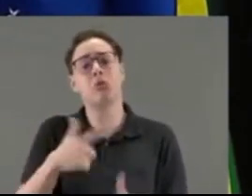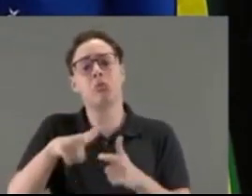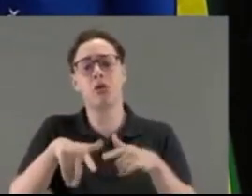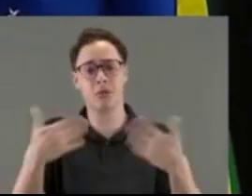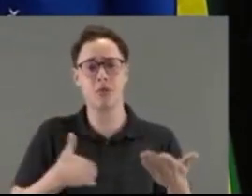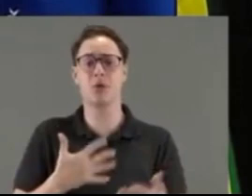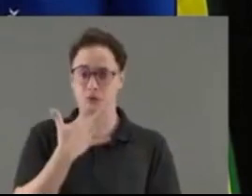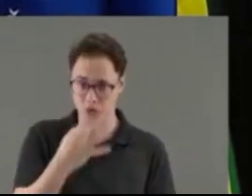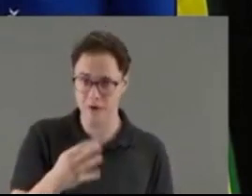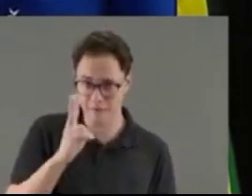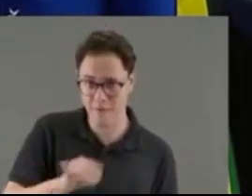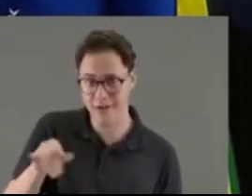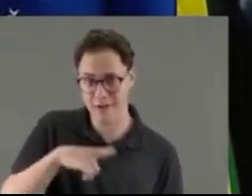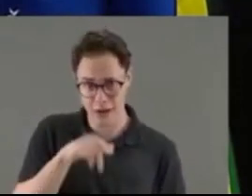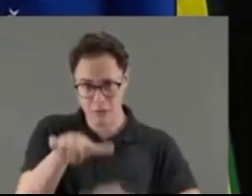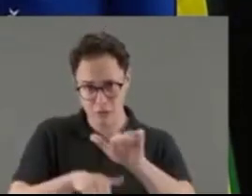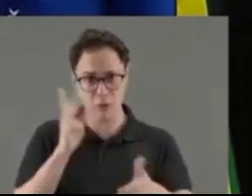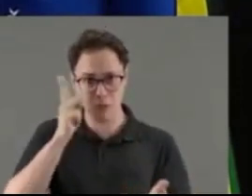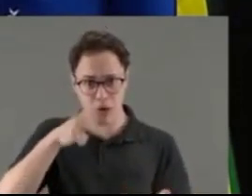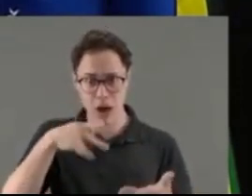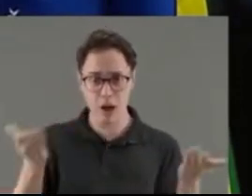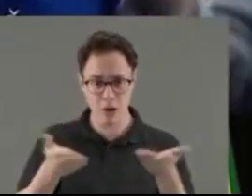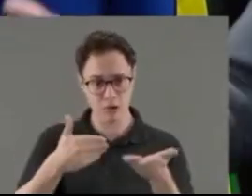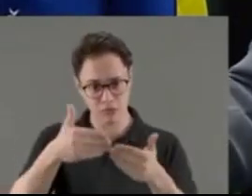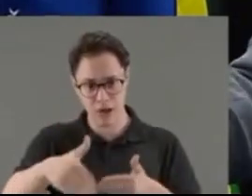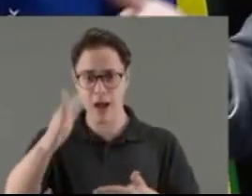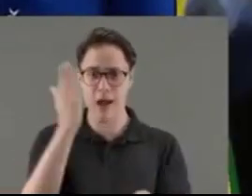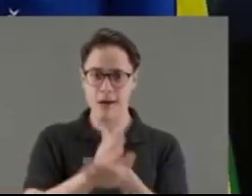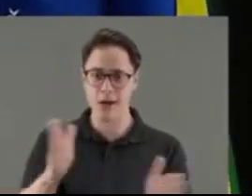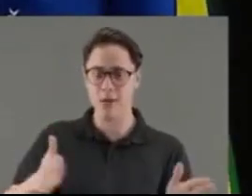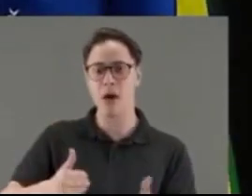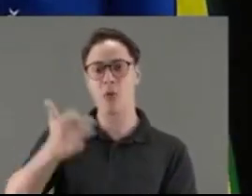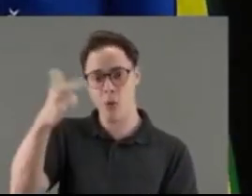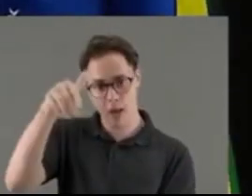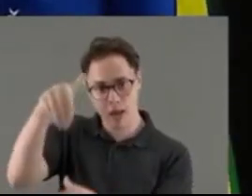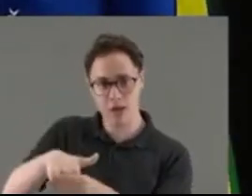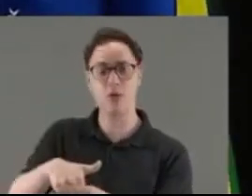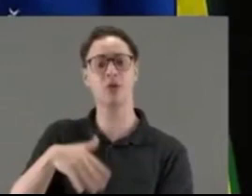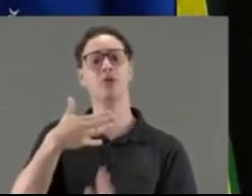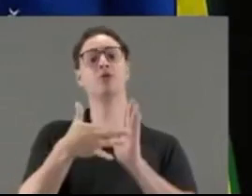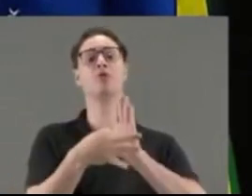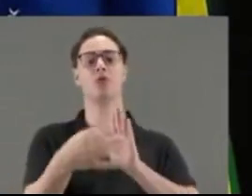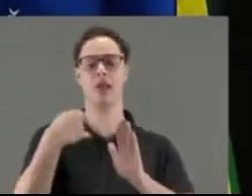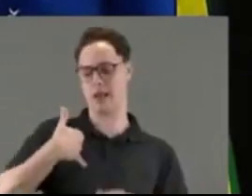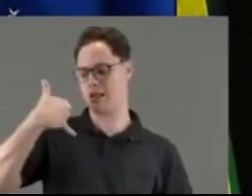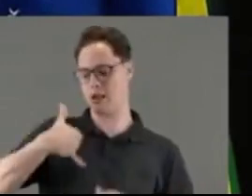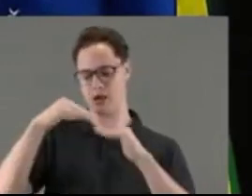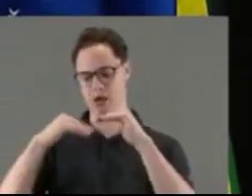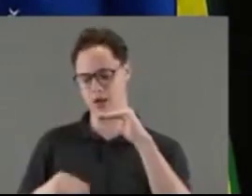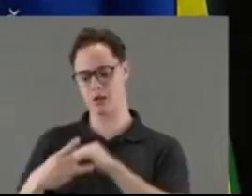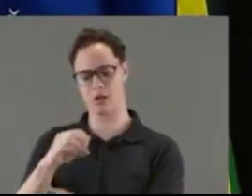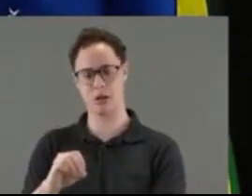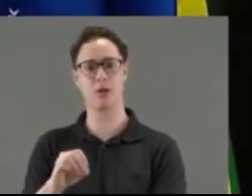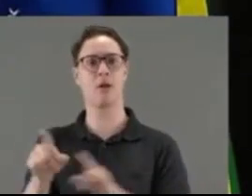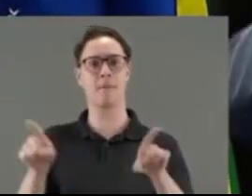sugerir aqui, já que vai ter essa mini-reforma política, que pode ter, acabar com a reeleição. Vamos sugerir, viu, Gerão, para a gente colocar aqui uma idade de 30 anos também,